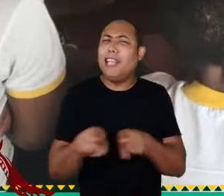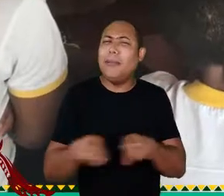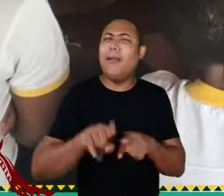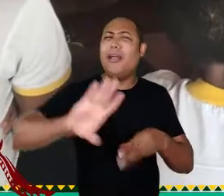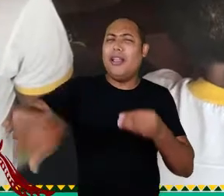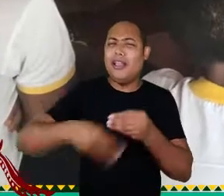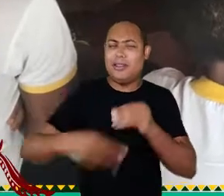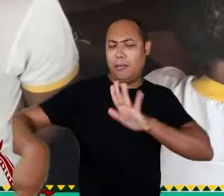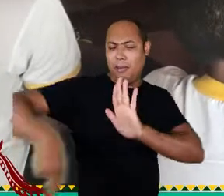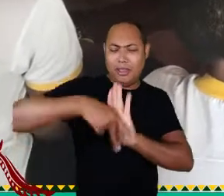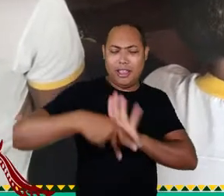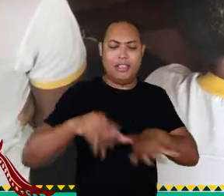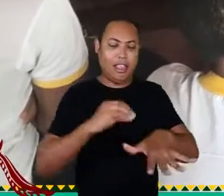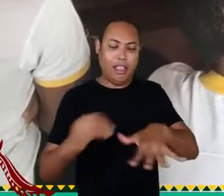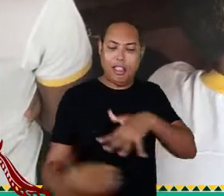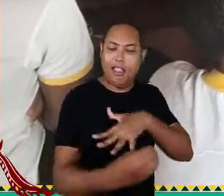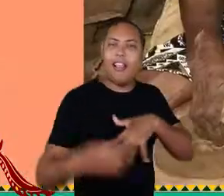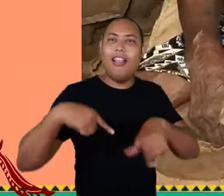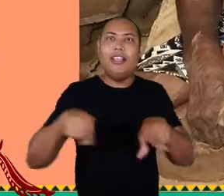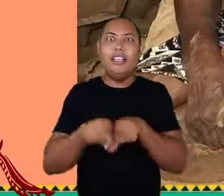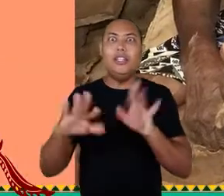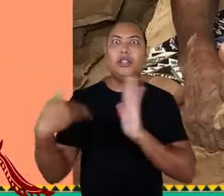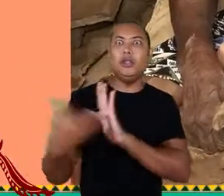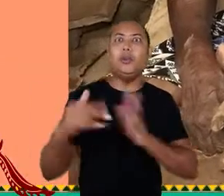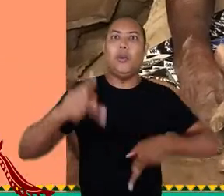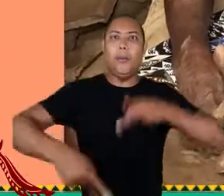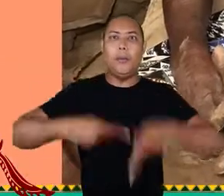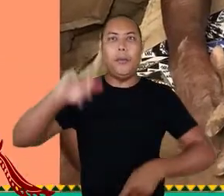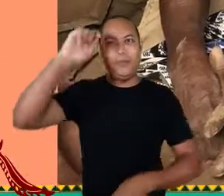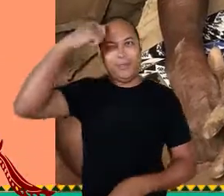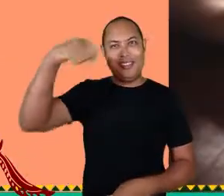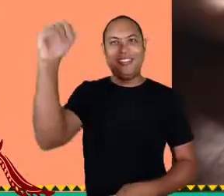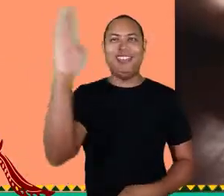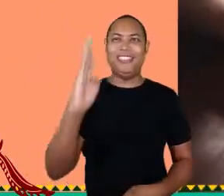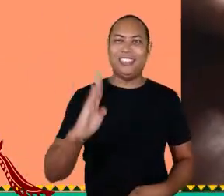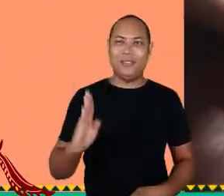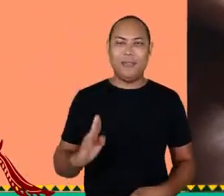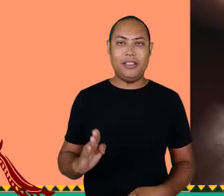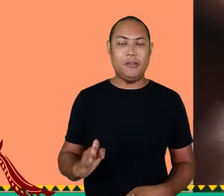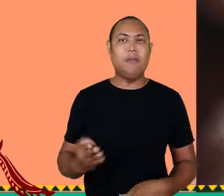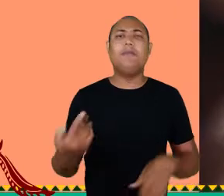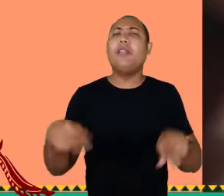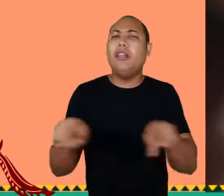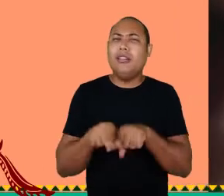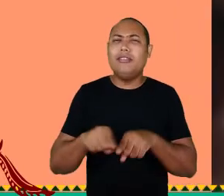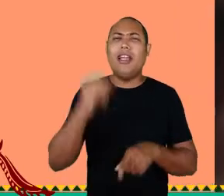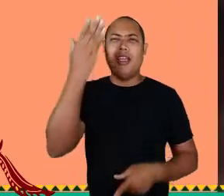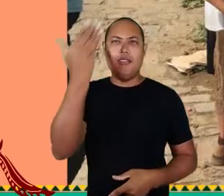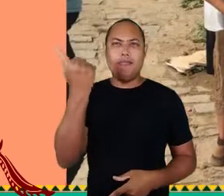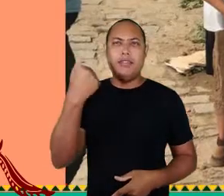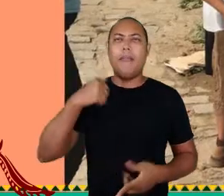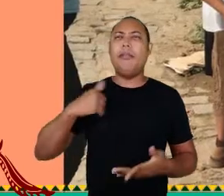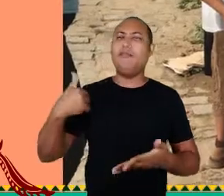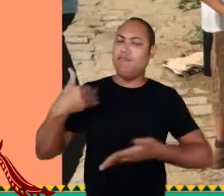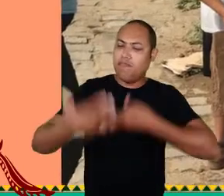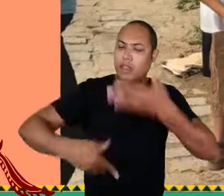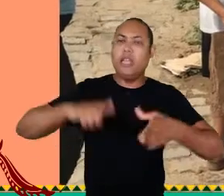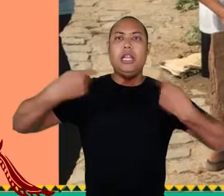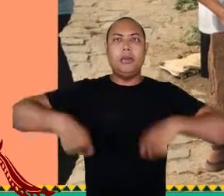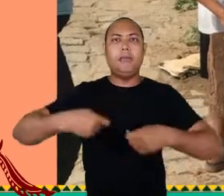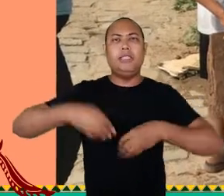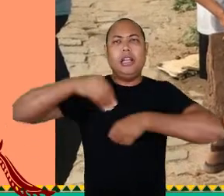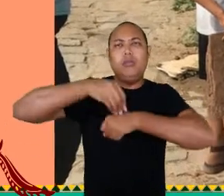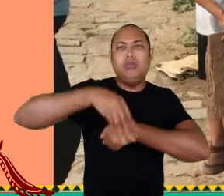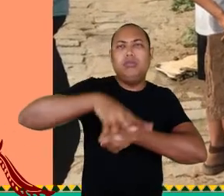esse saber que é tão constituinte do Reconcavo, que é tão constituinte do povo negro desse Brasil, esse saber